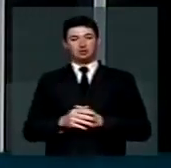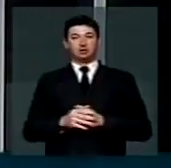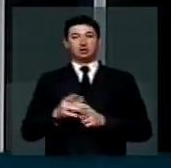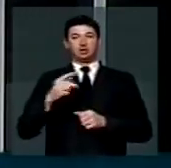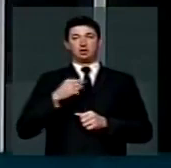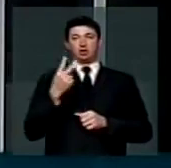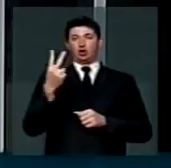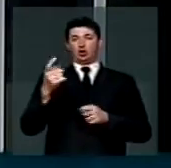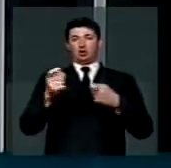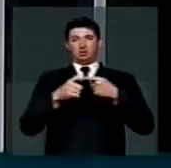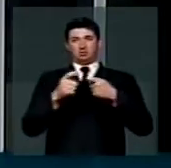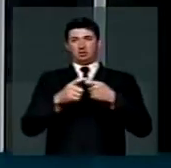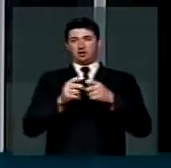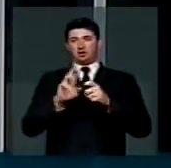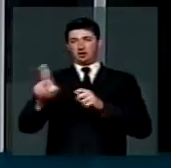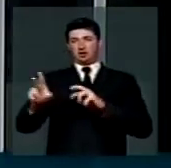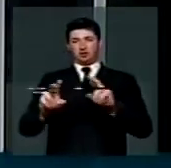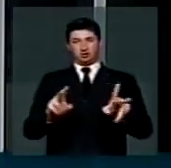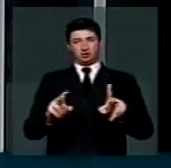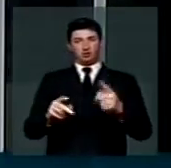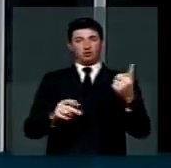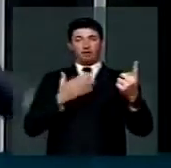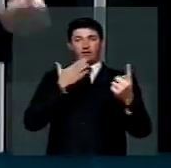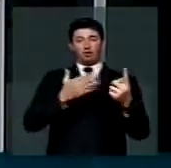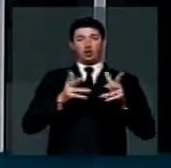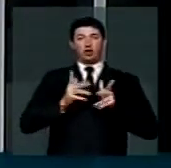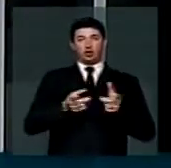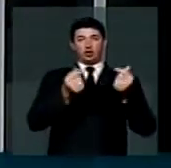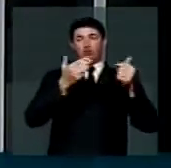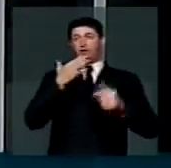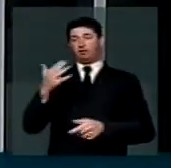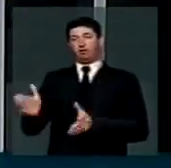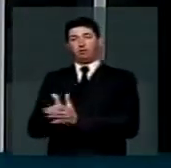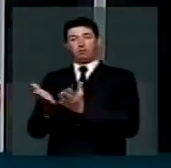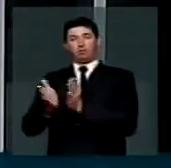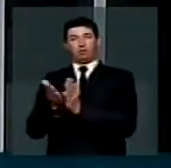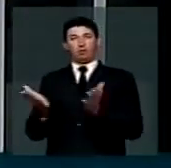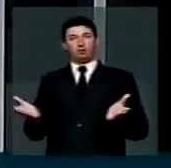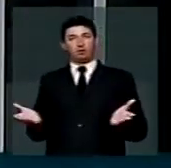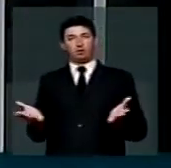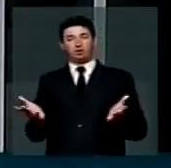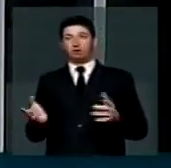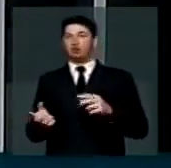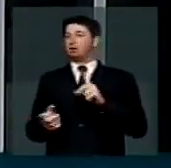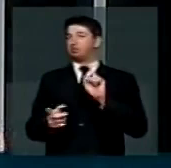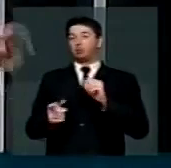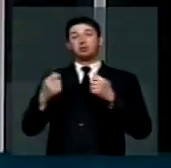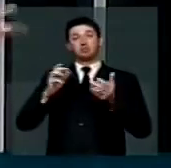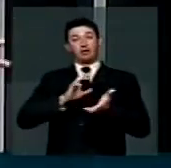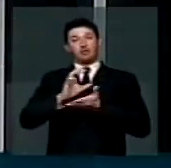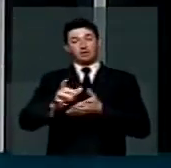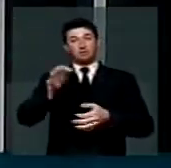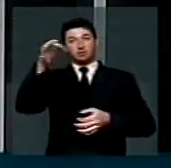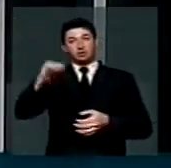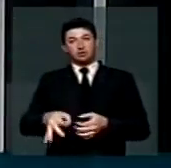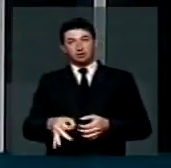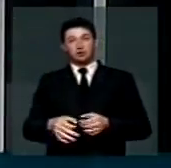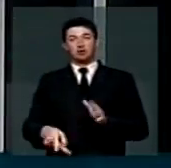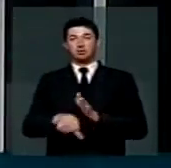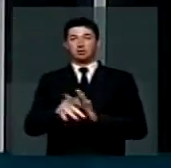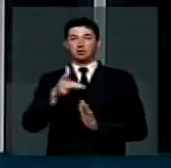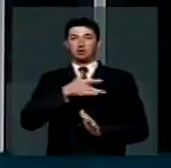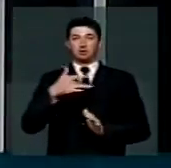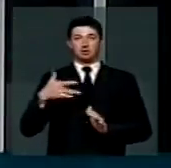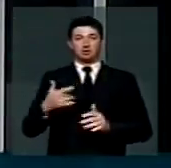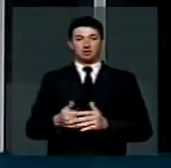país dois tipos de medicina, a medicina para os ricos e a medicina para os pobres. Ficou claro que precisamos de ter um financiamento